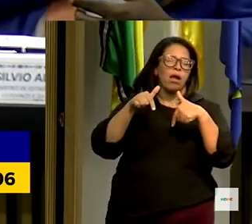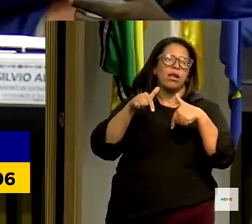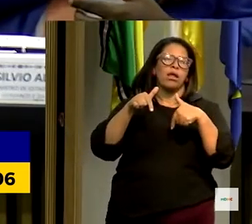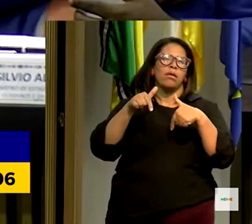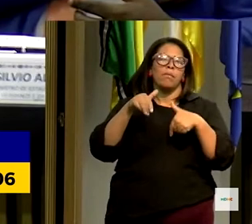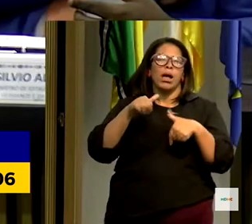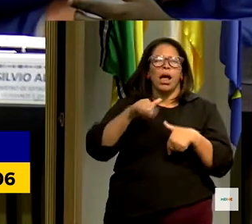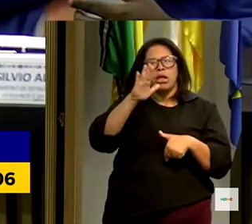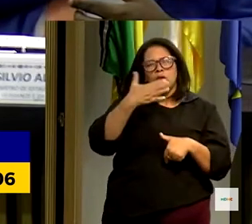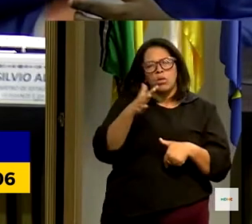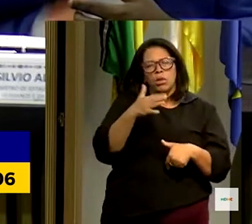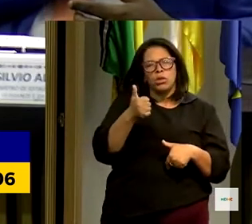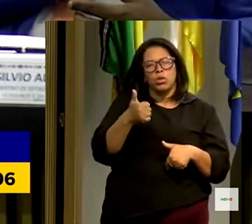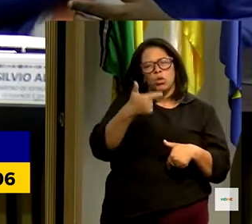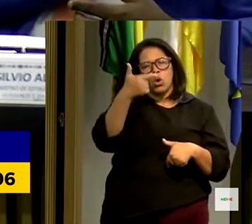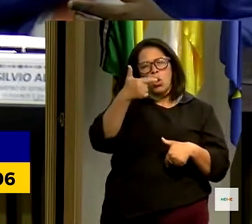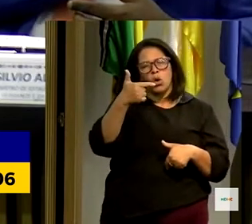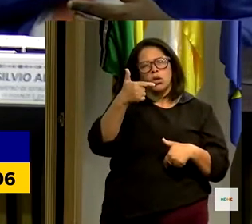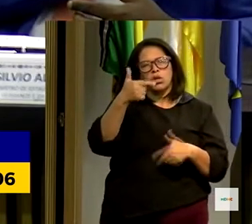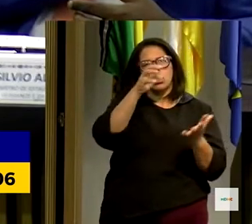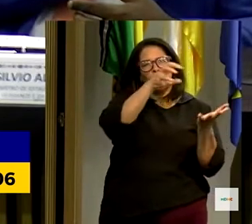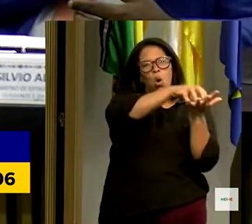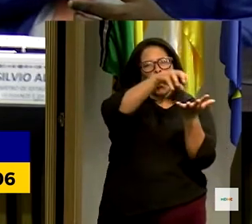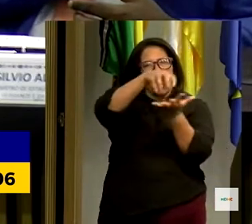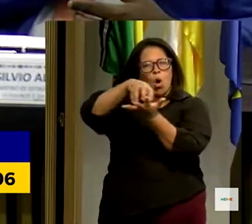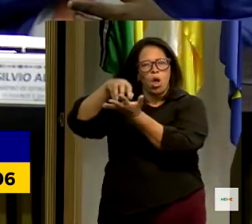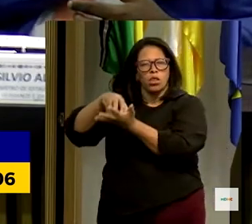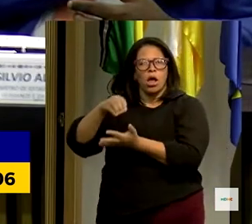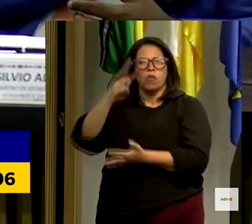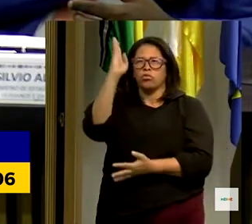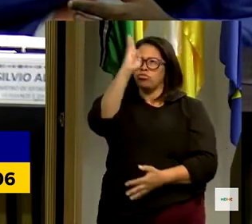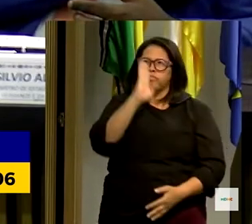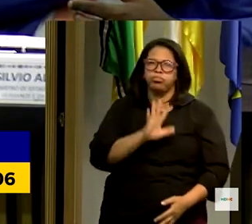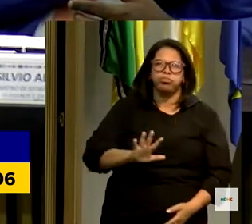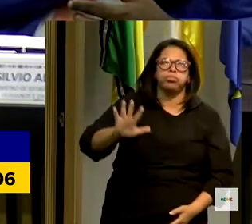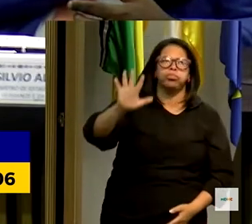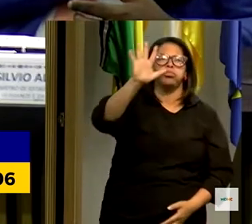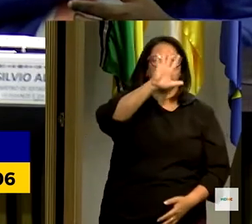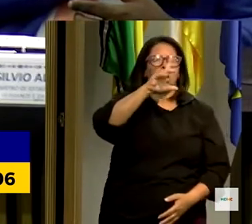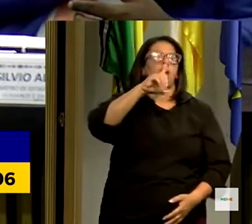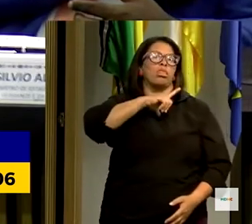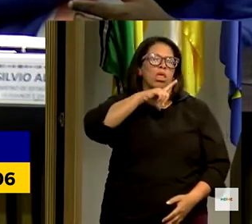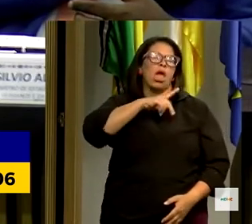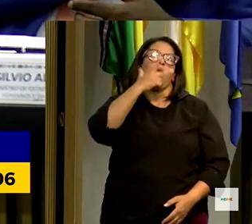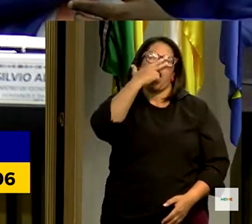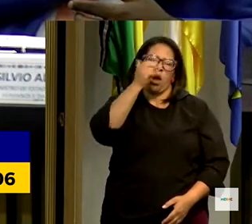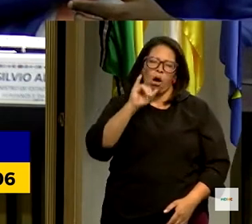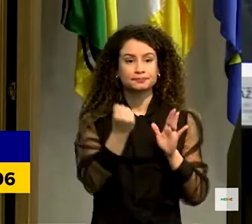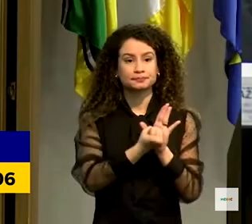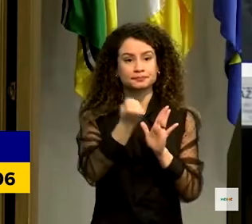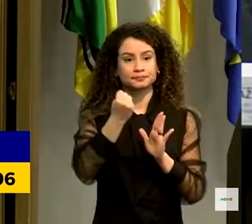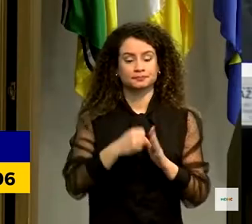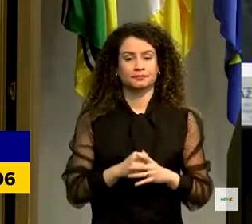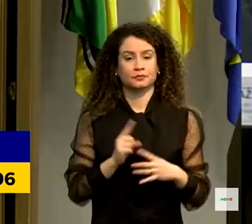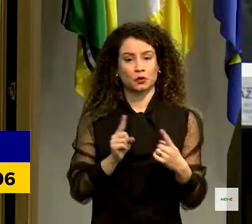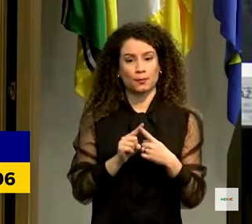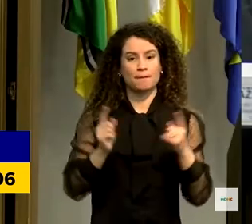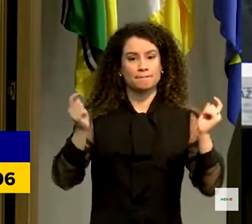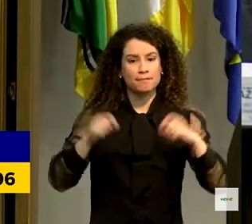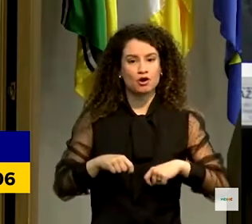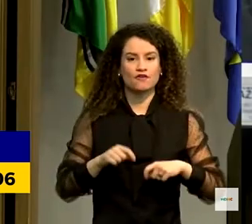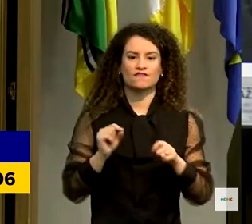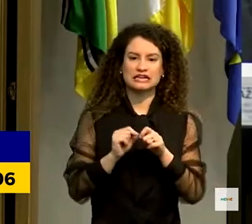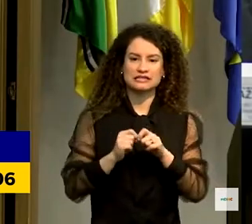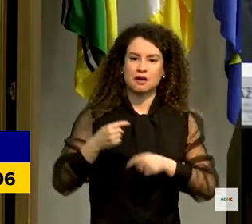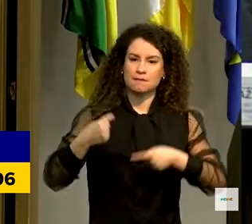de 12 mil unidades em todo o Brasil, eu acho que vai ser algo muito importante. Fazer política pública